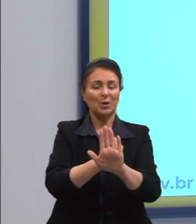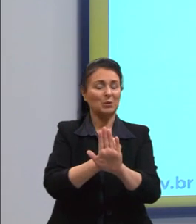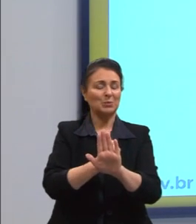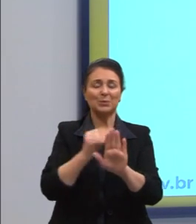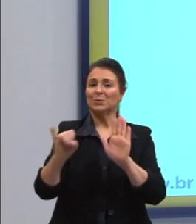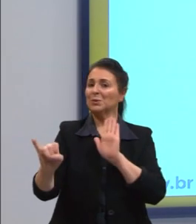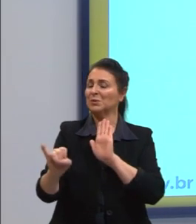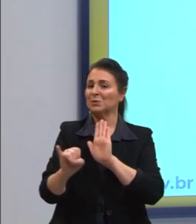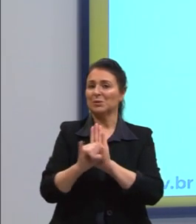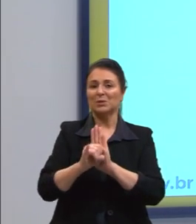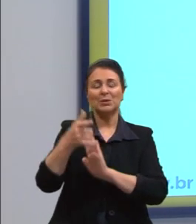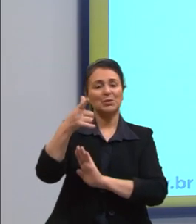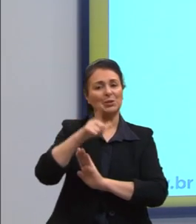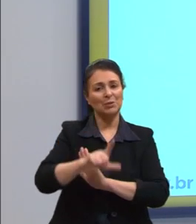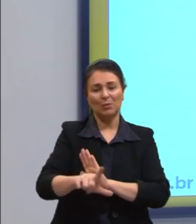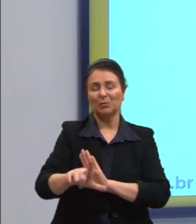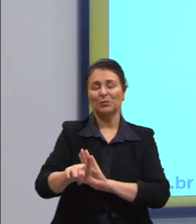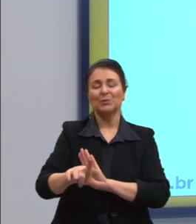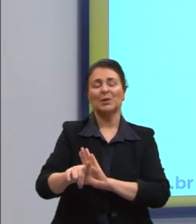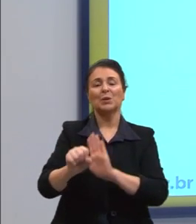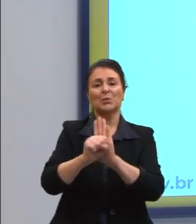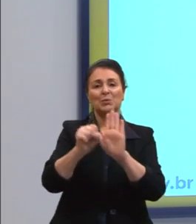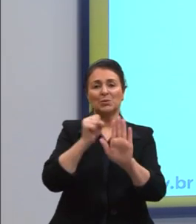tem um sujeito indeterminado.